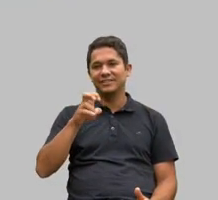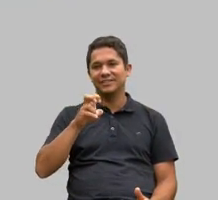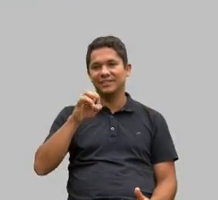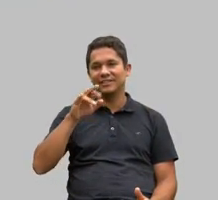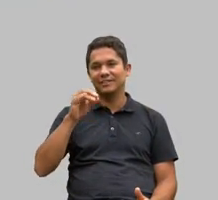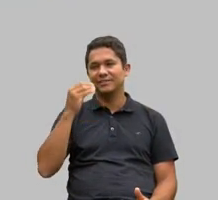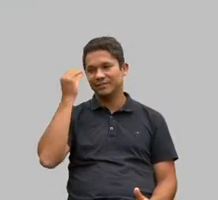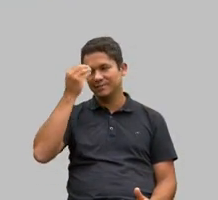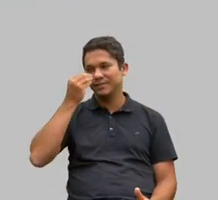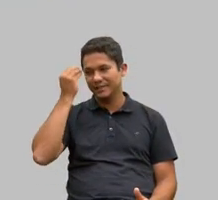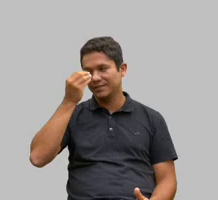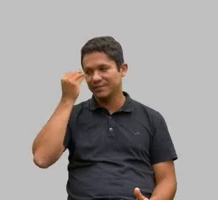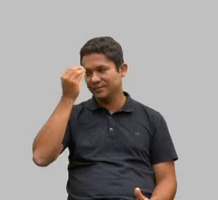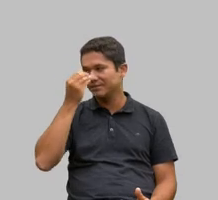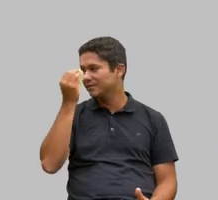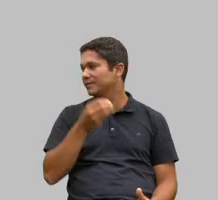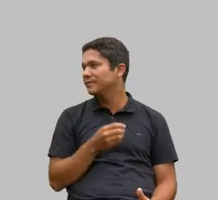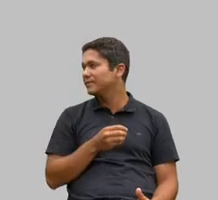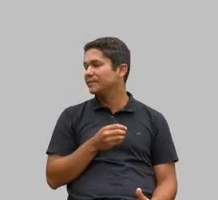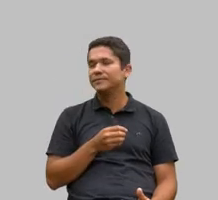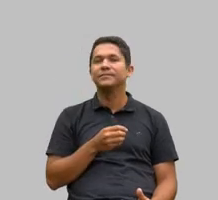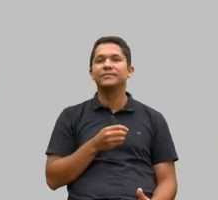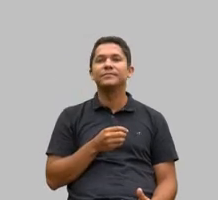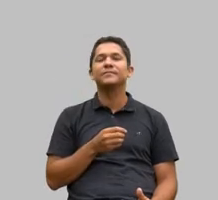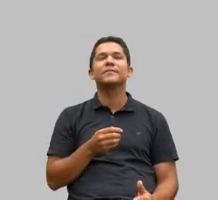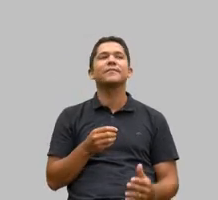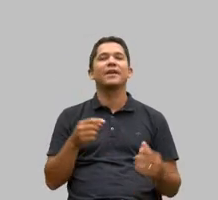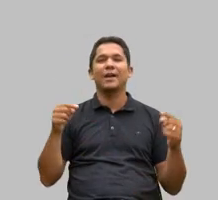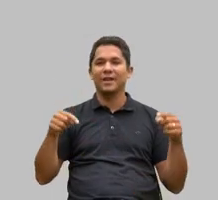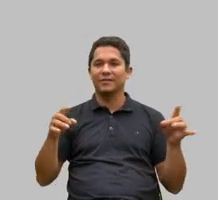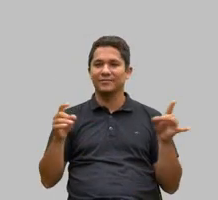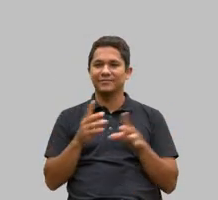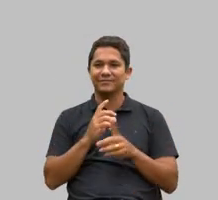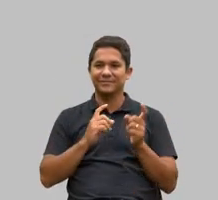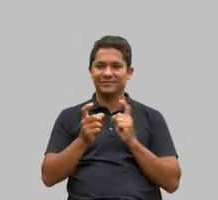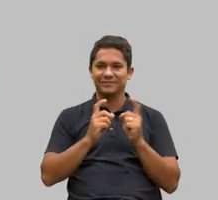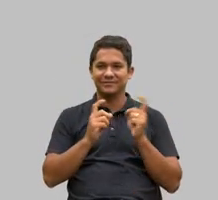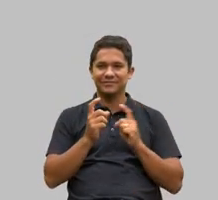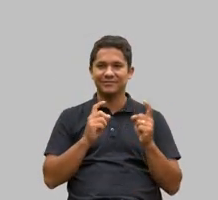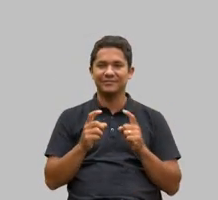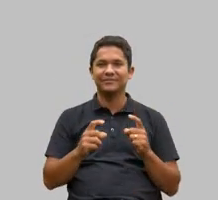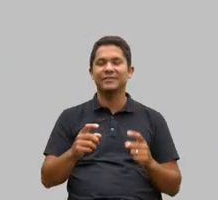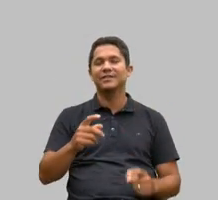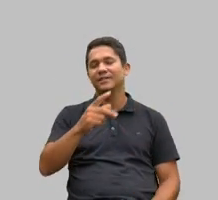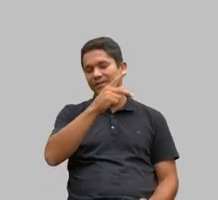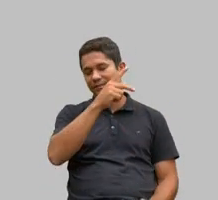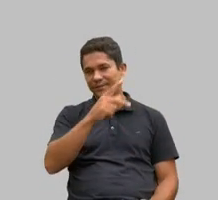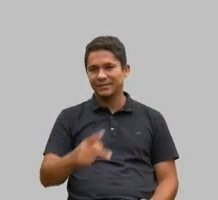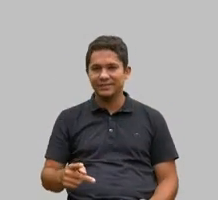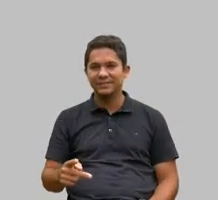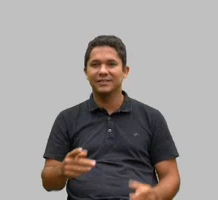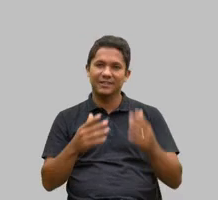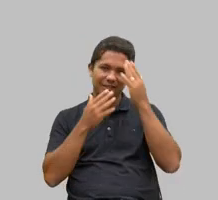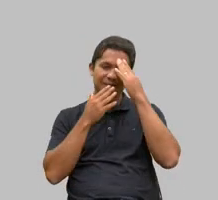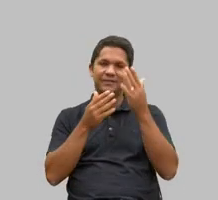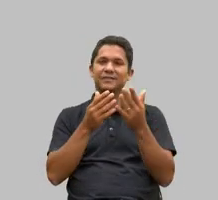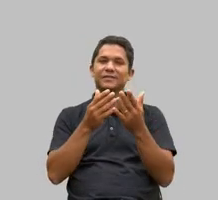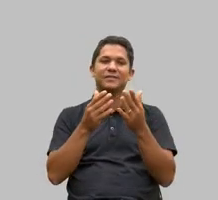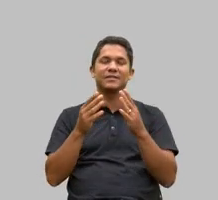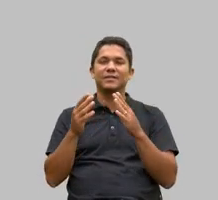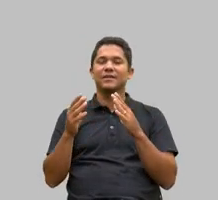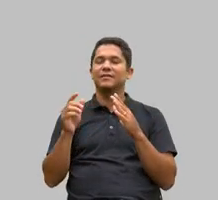engrandece com a sua presença cumprida a finalidade da reunião a presidência agradece a presença dos parlamentares dos